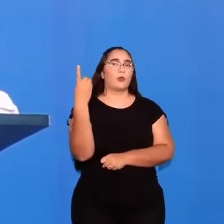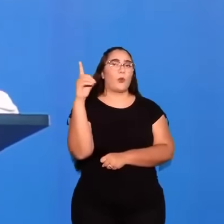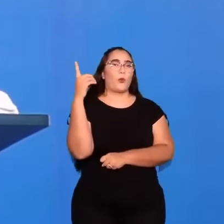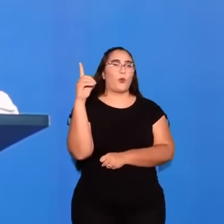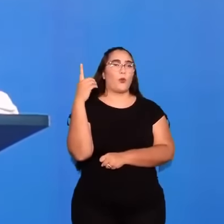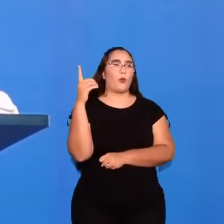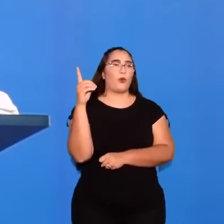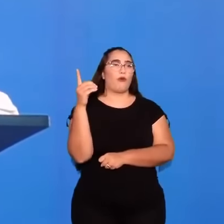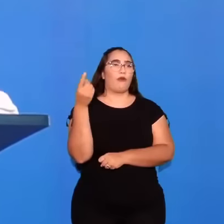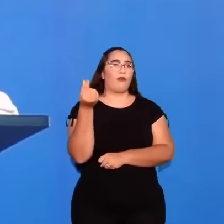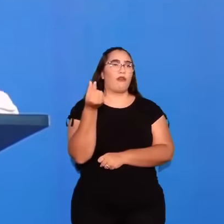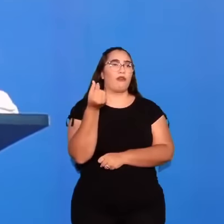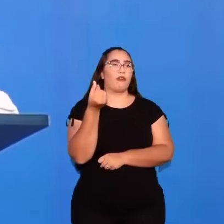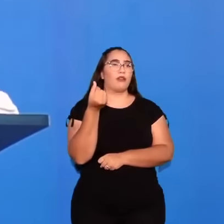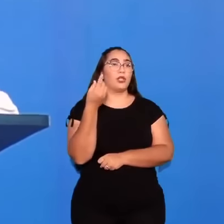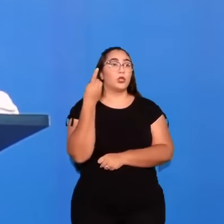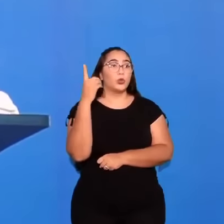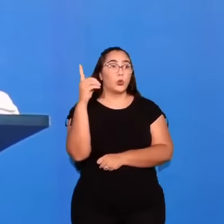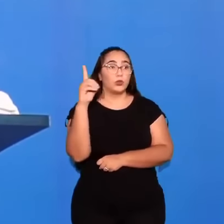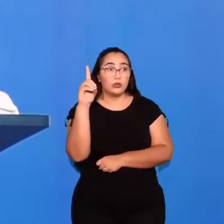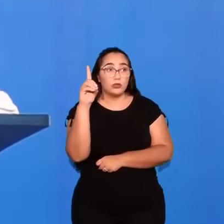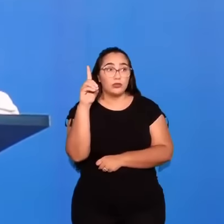de dólares. De dólares.